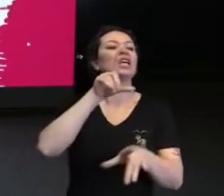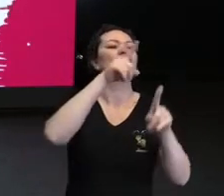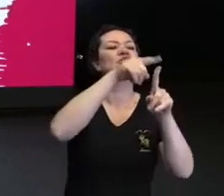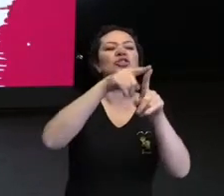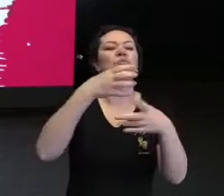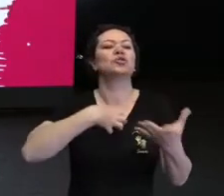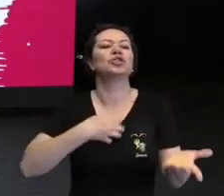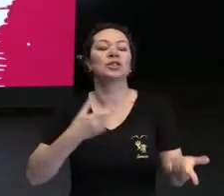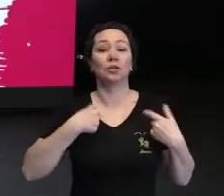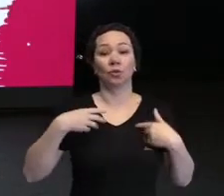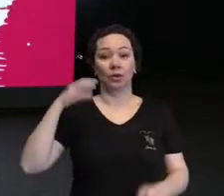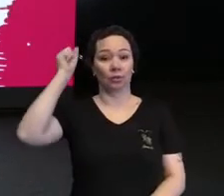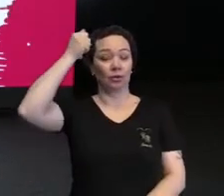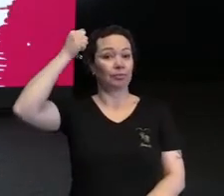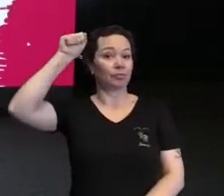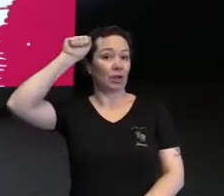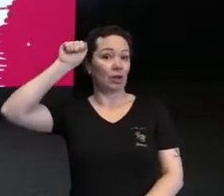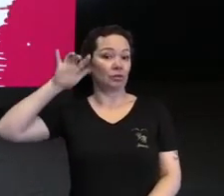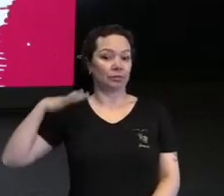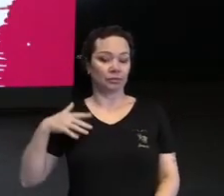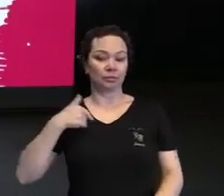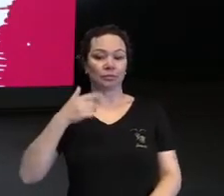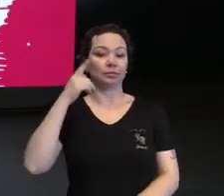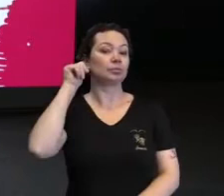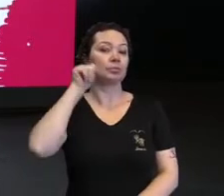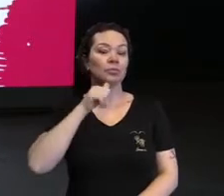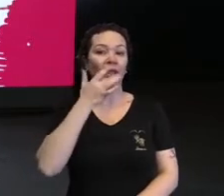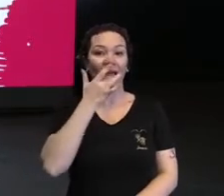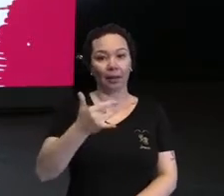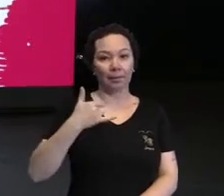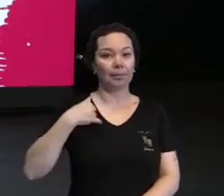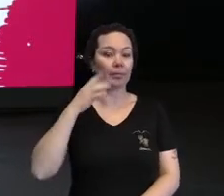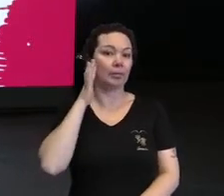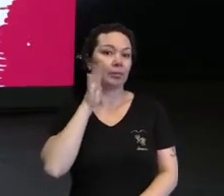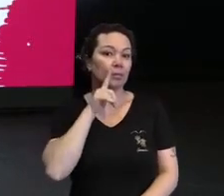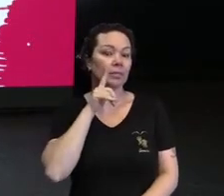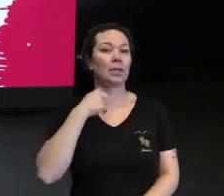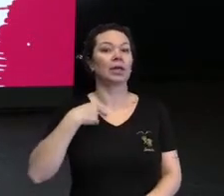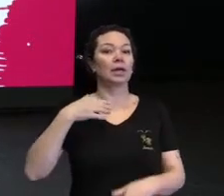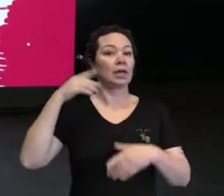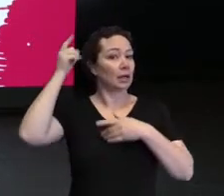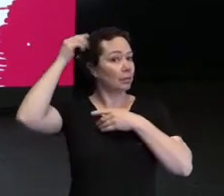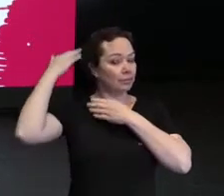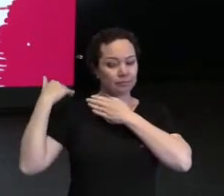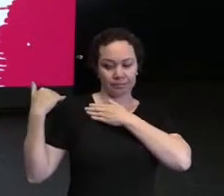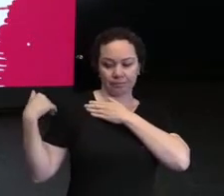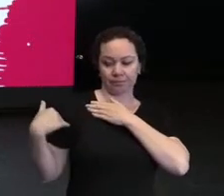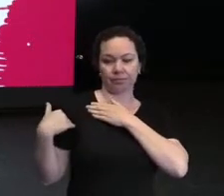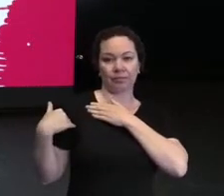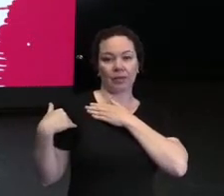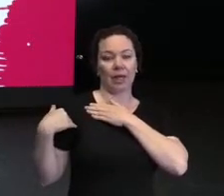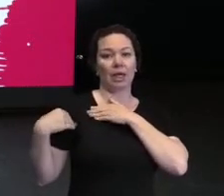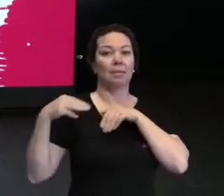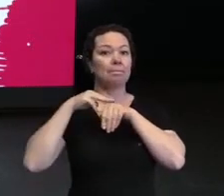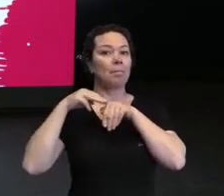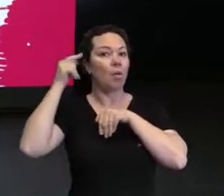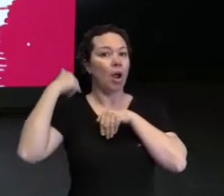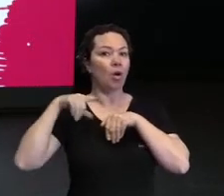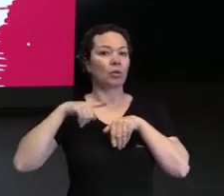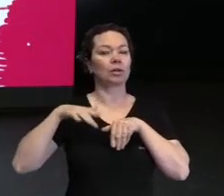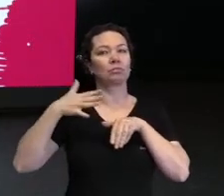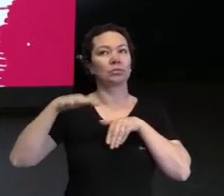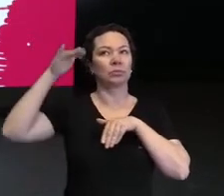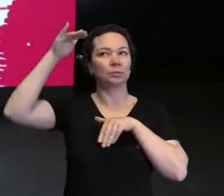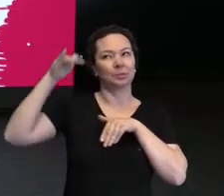autodescrevendo aqui, eu sou uma mulher branca, eu tenho os cabelos castanhos, um pouco abaixo da altura dos ombros, eu tenho uma estatura